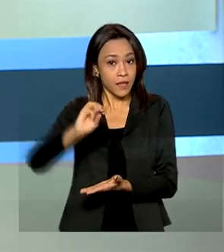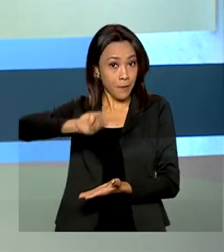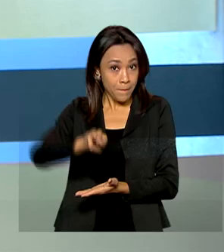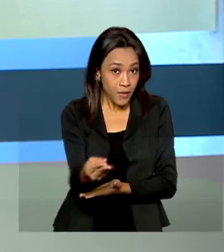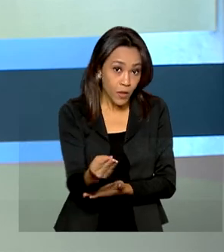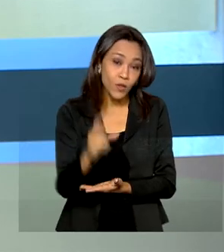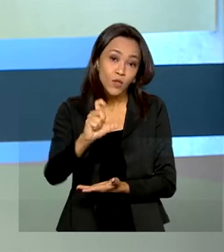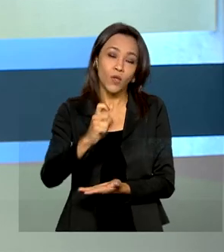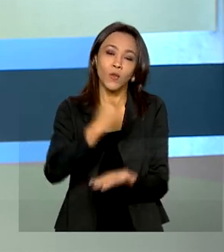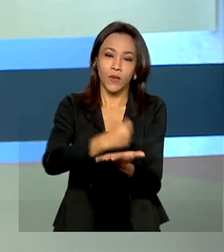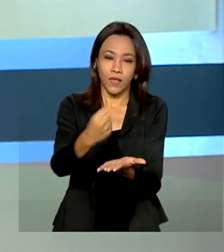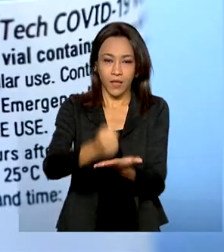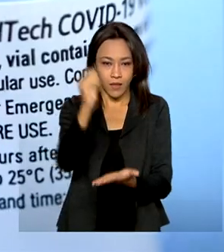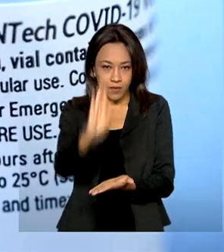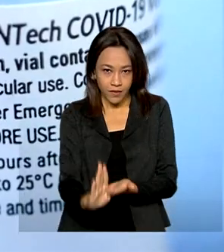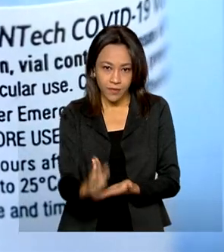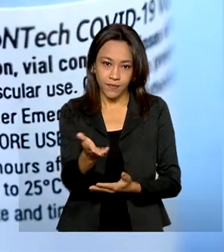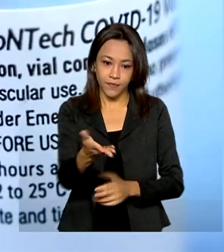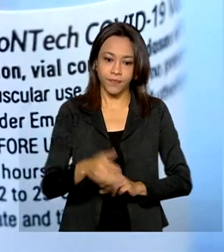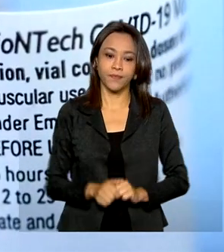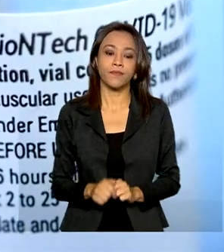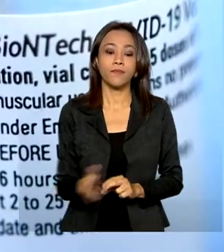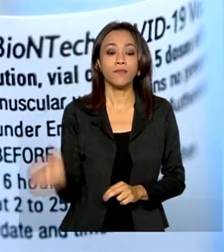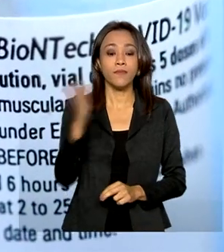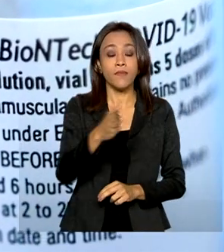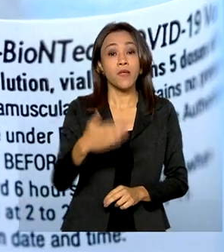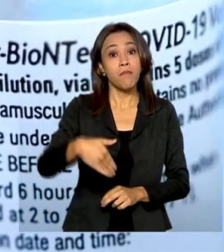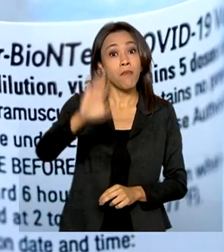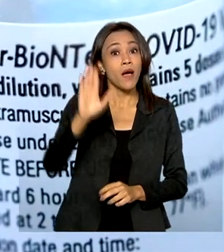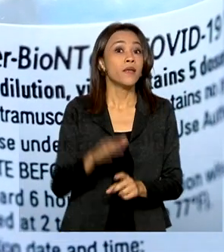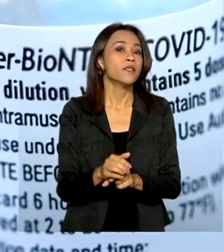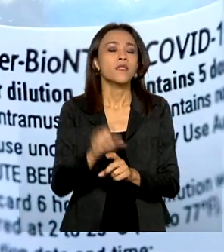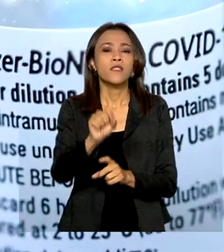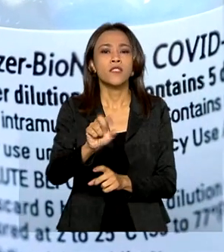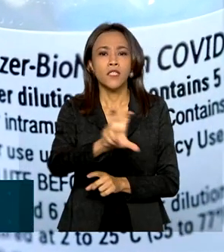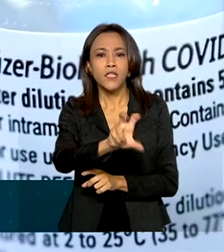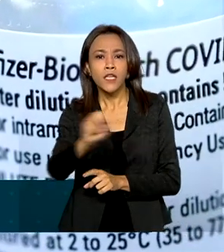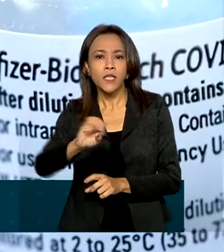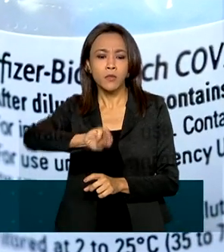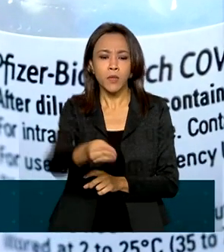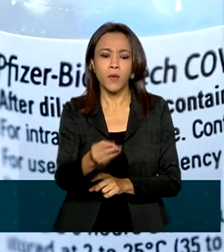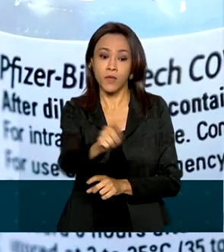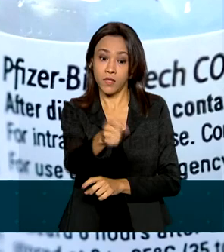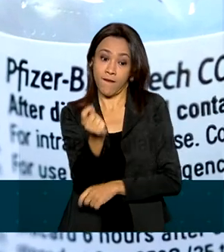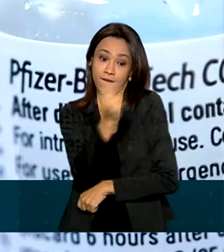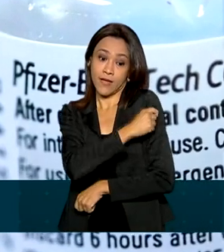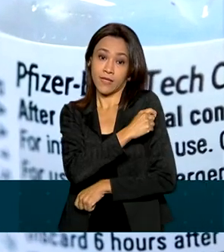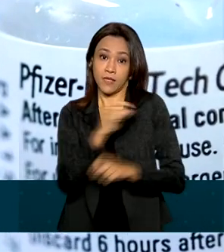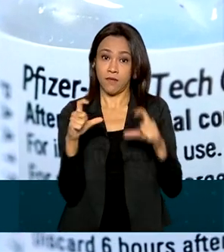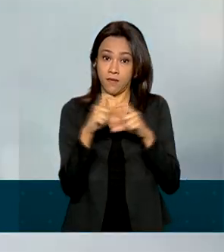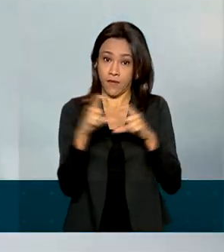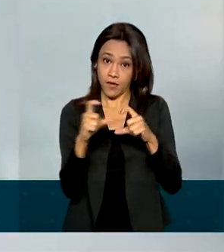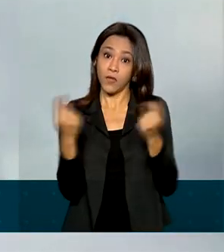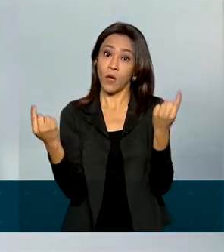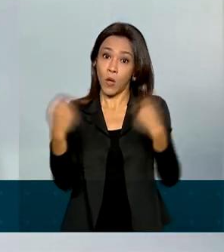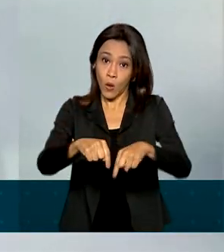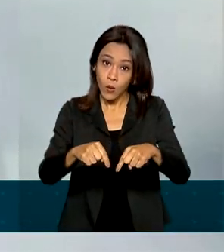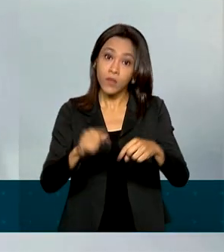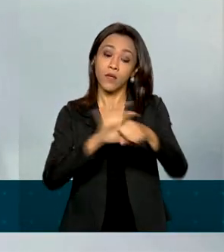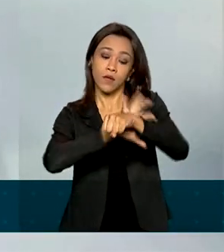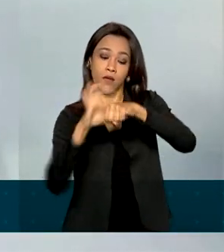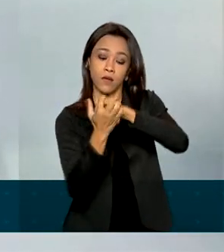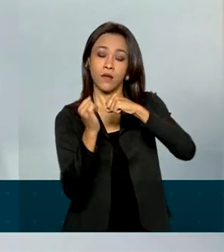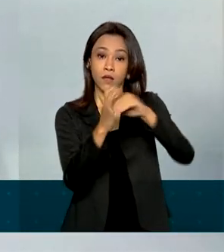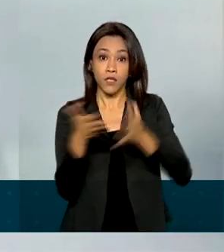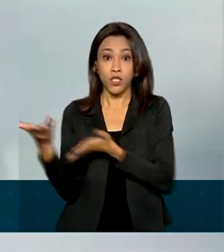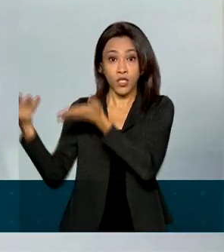contratadas no país. Mais de meio milhão de doses de vacinas da Pfizer contra a Covid-19 chegaram